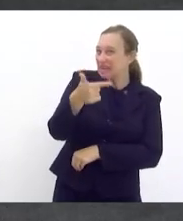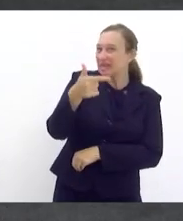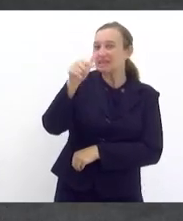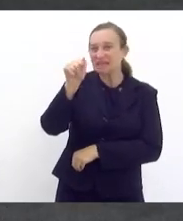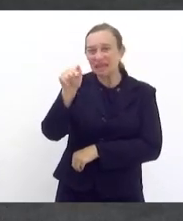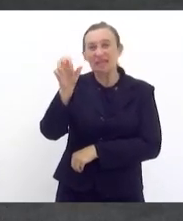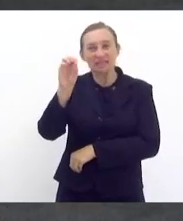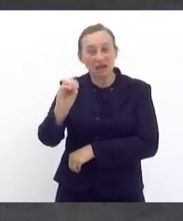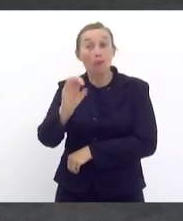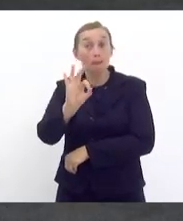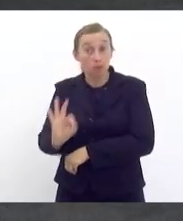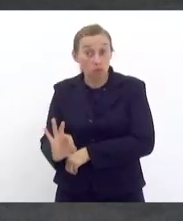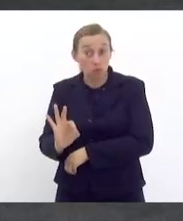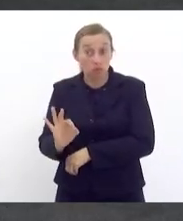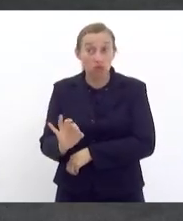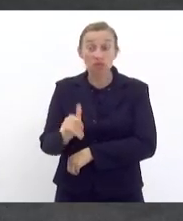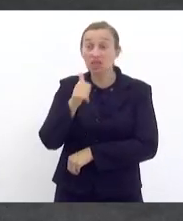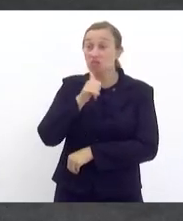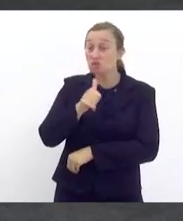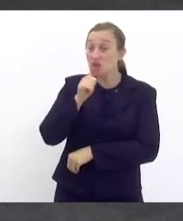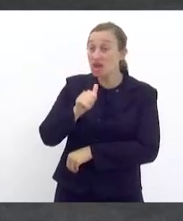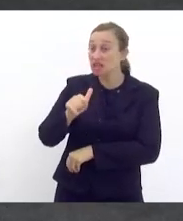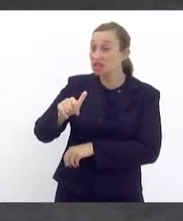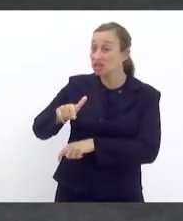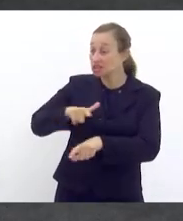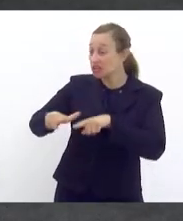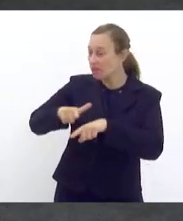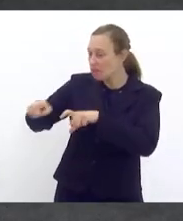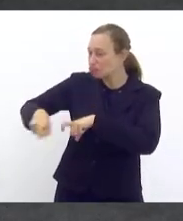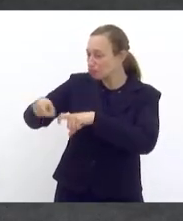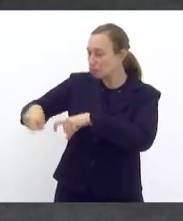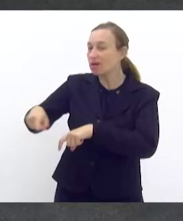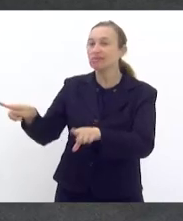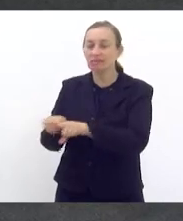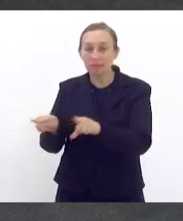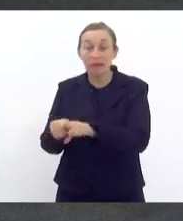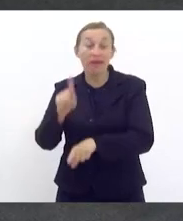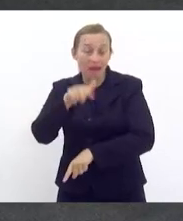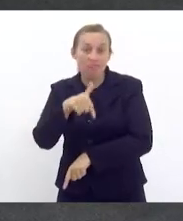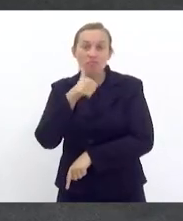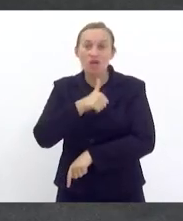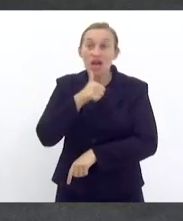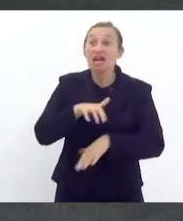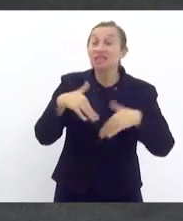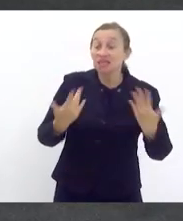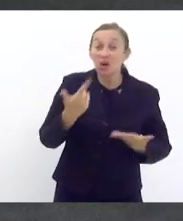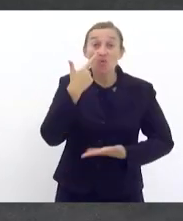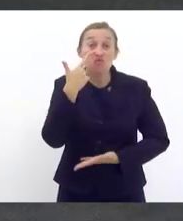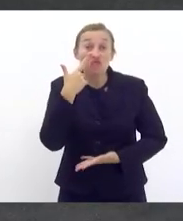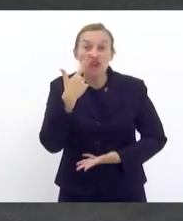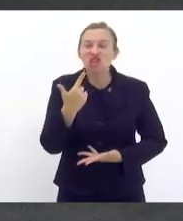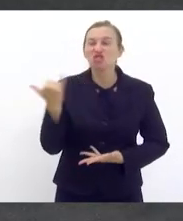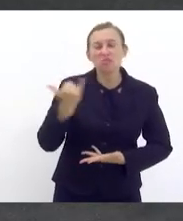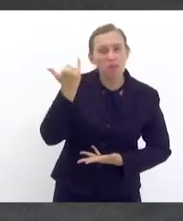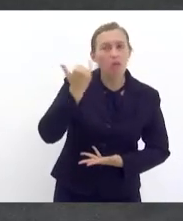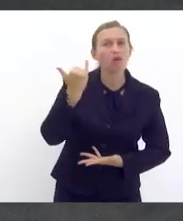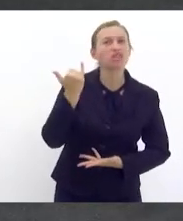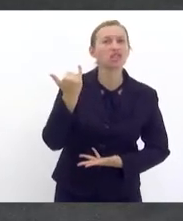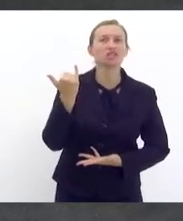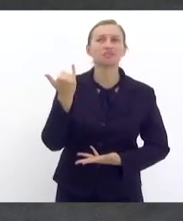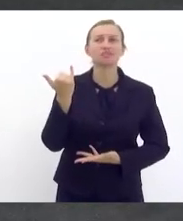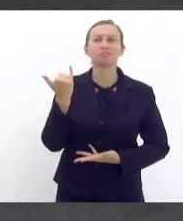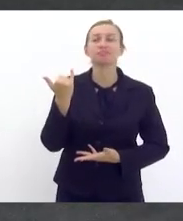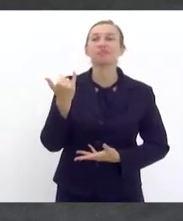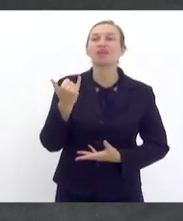% das agricultoras também são mulheres. Então, vejo como muito importante esse